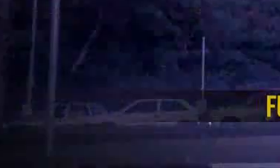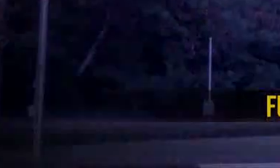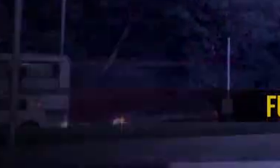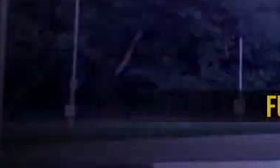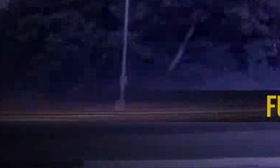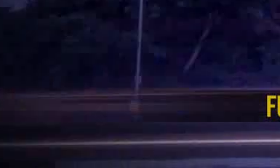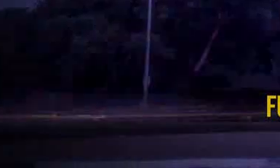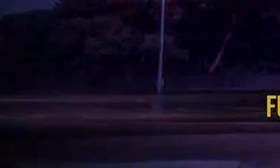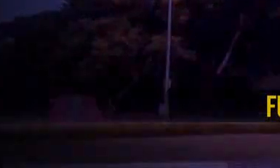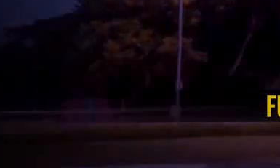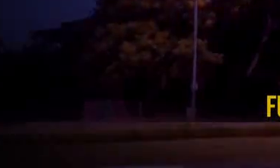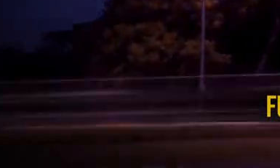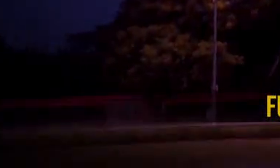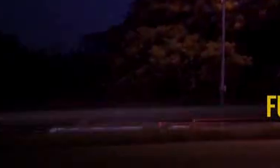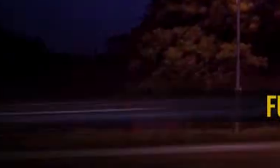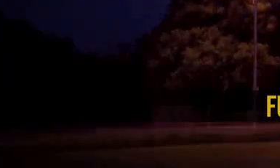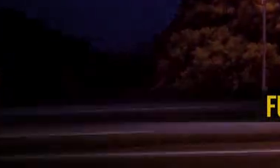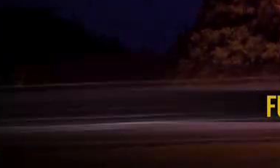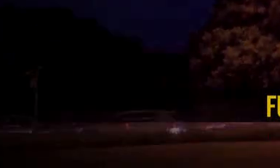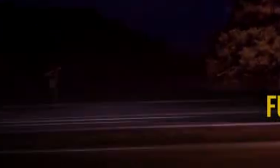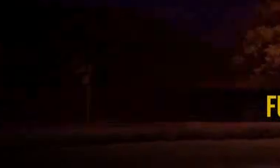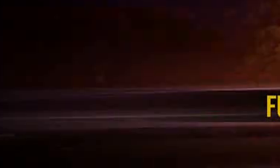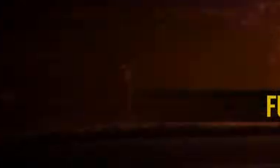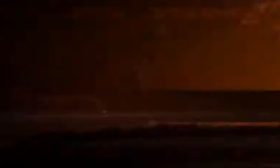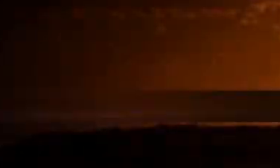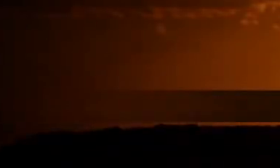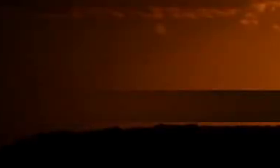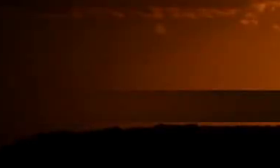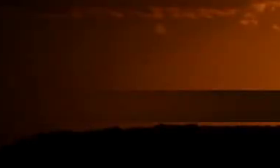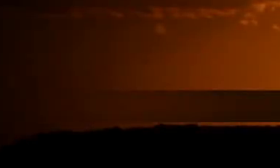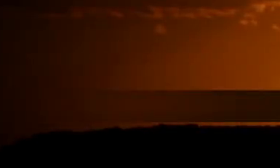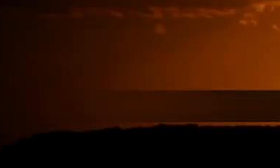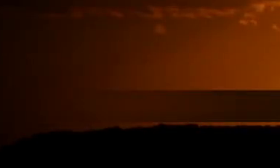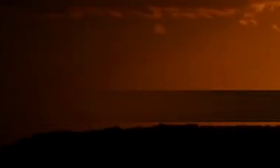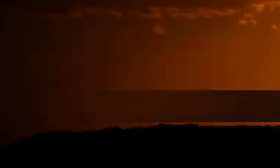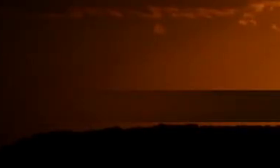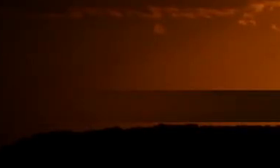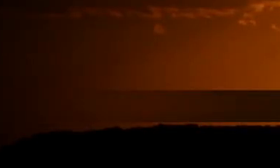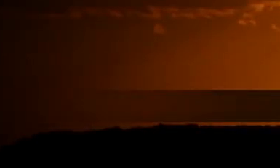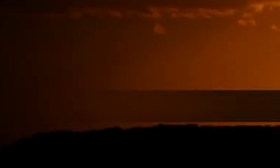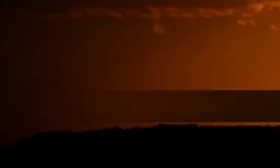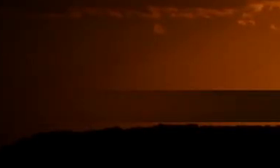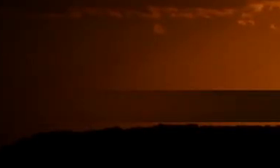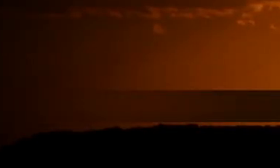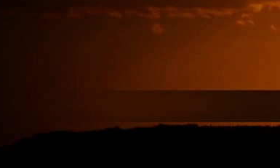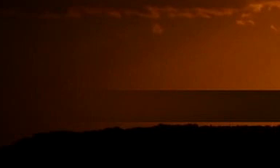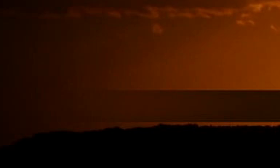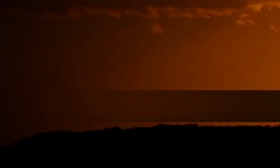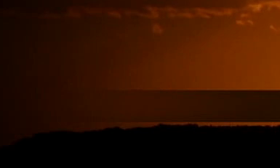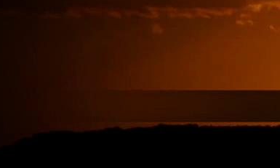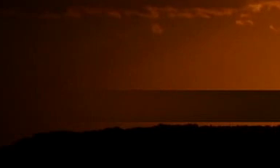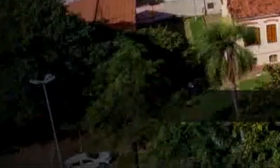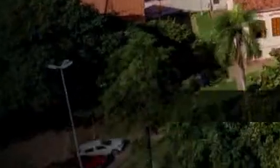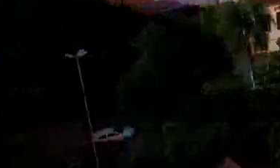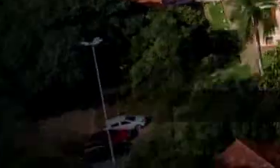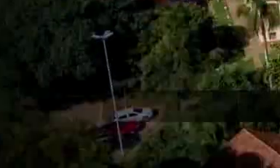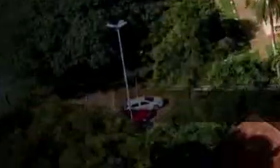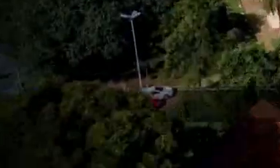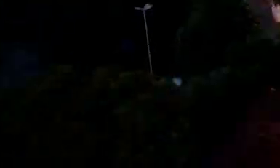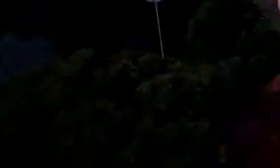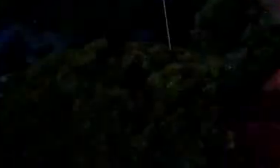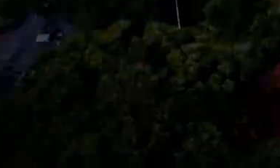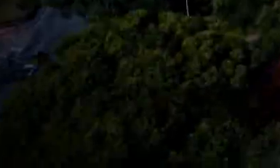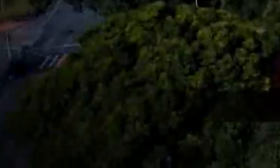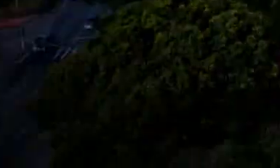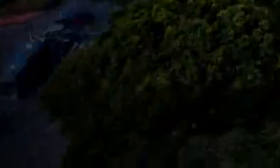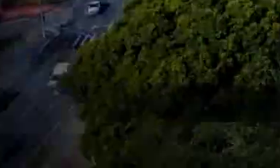Fulcuras, ó Brasil, florão da América Iluminado ao sol do novo mundo Do que a